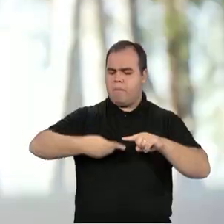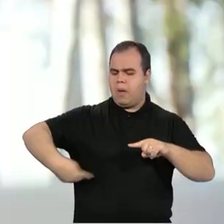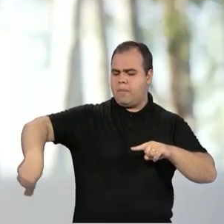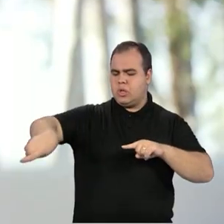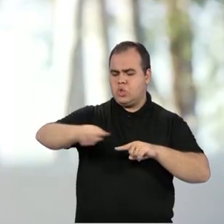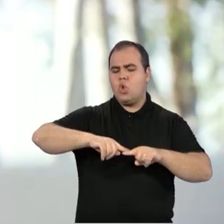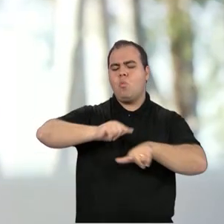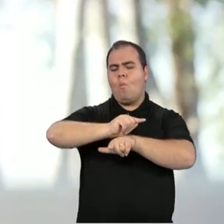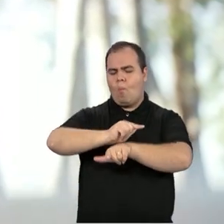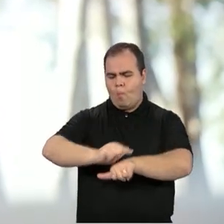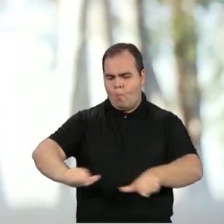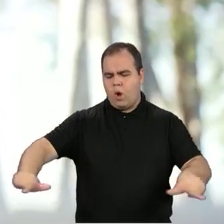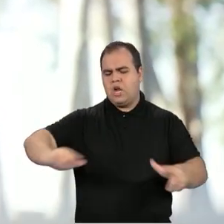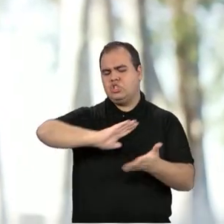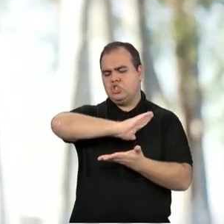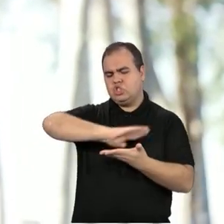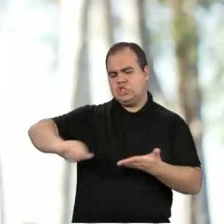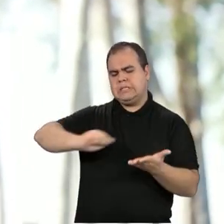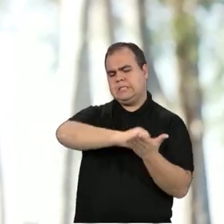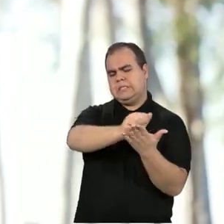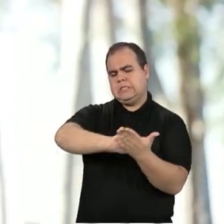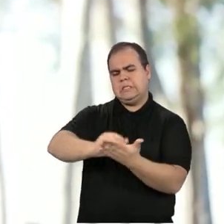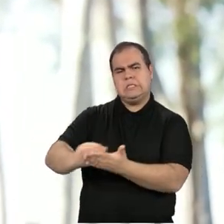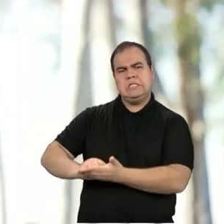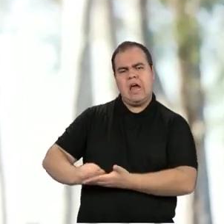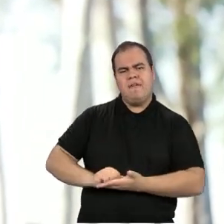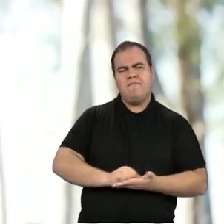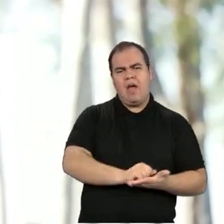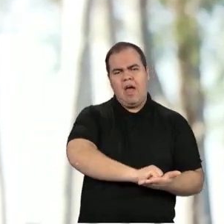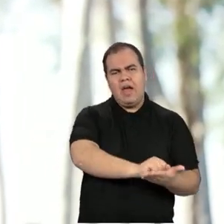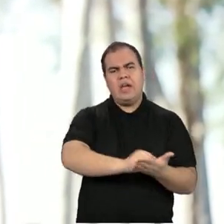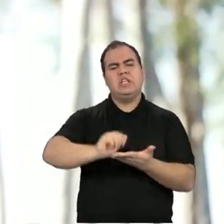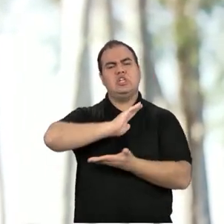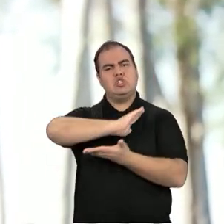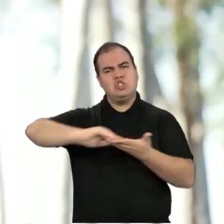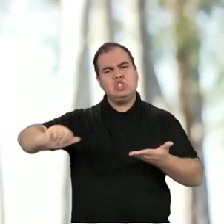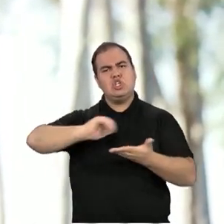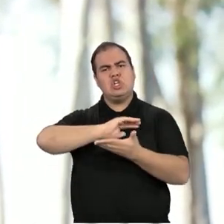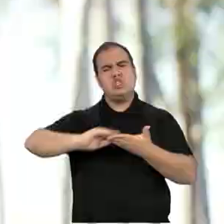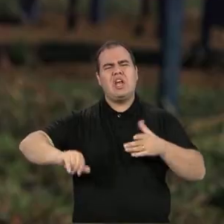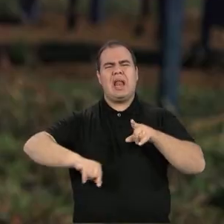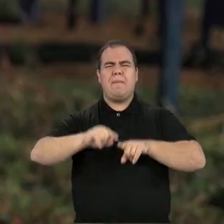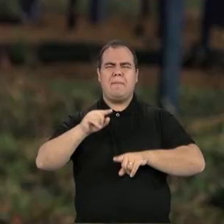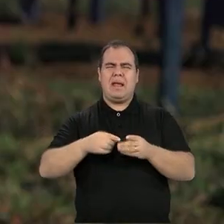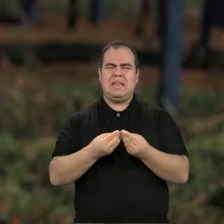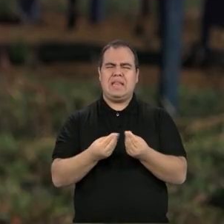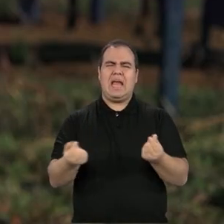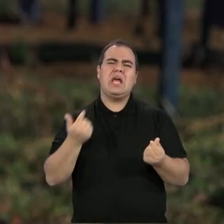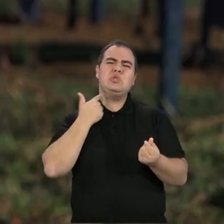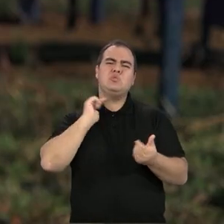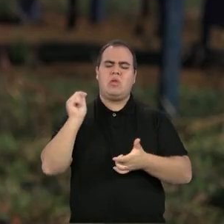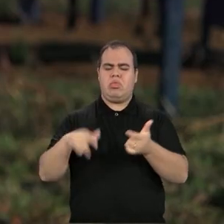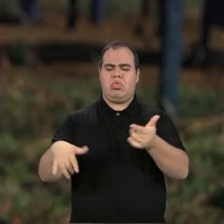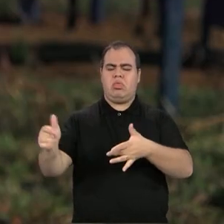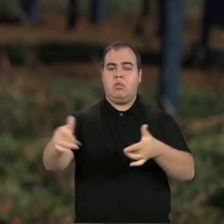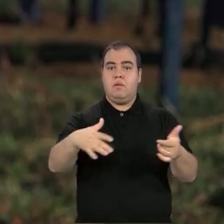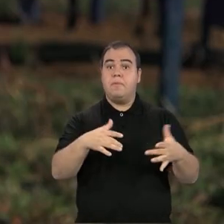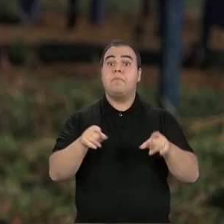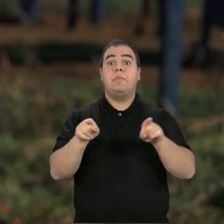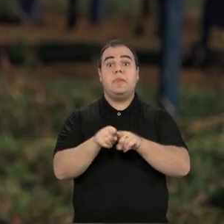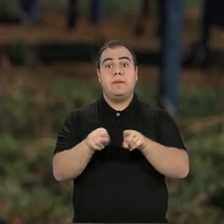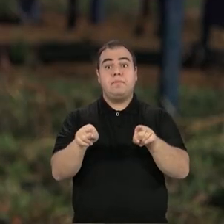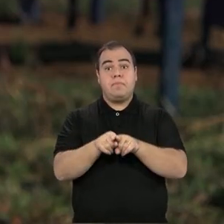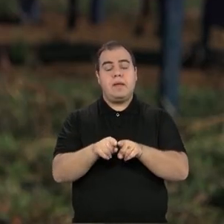esvaziado, lavado, toda a matéria orgânica ali presente seja retirada. Em relação ao confinamento, é